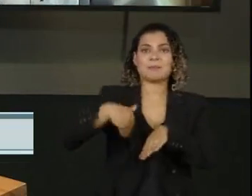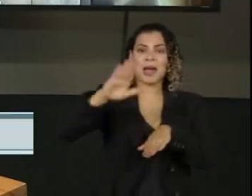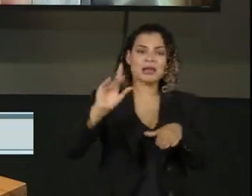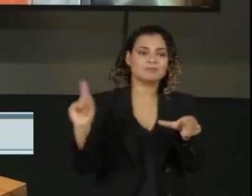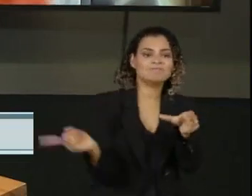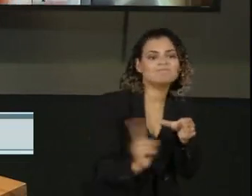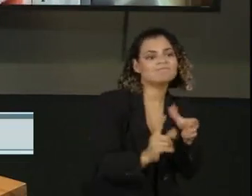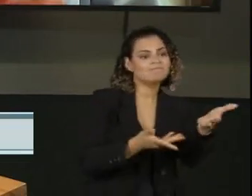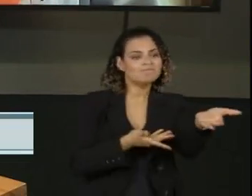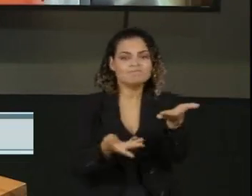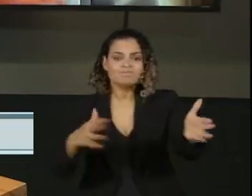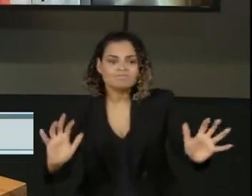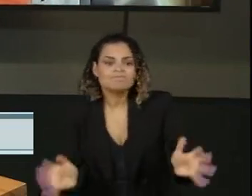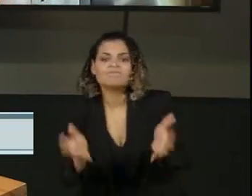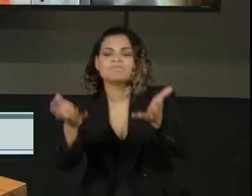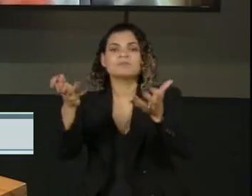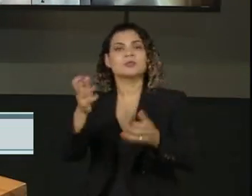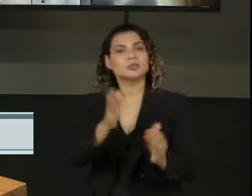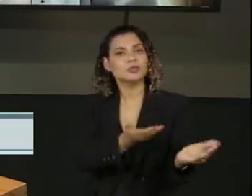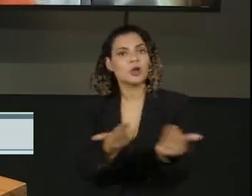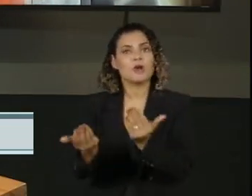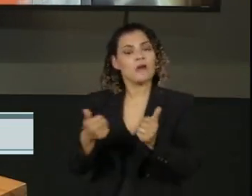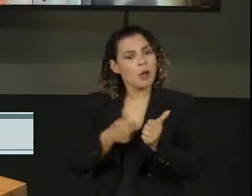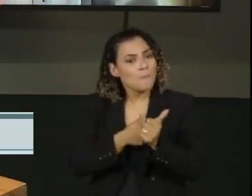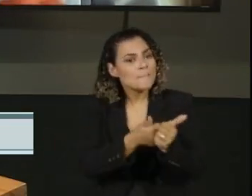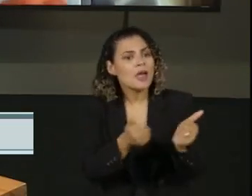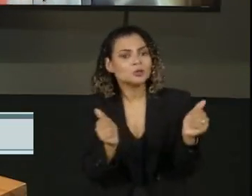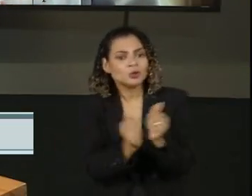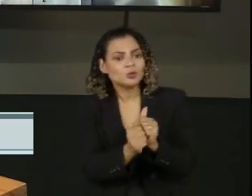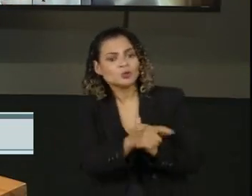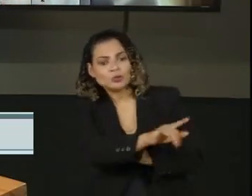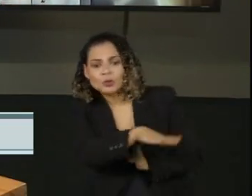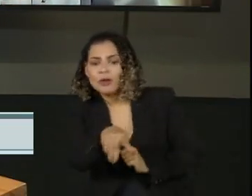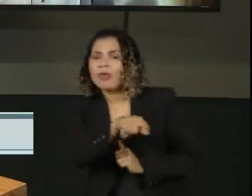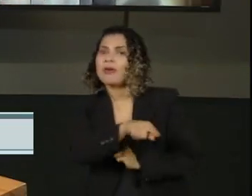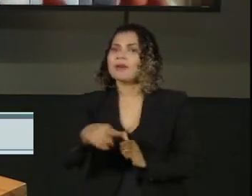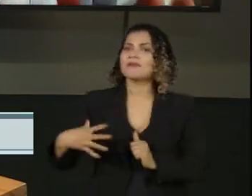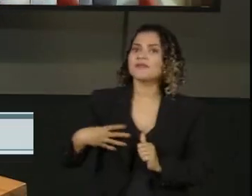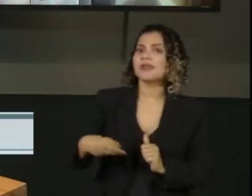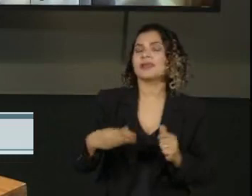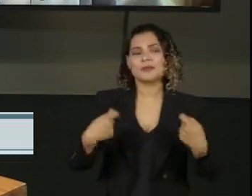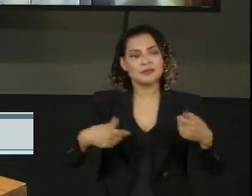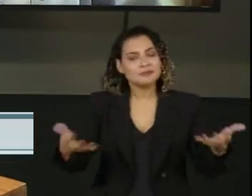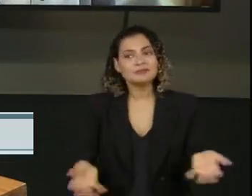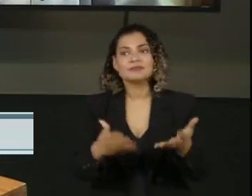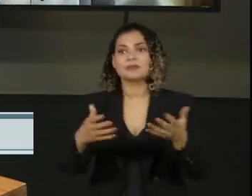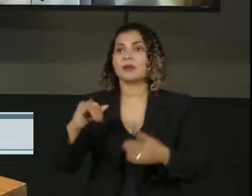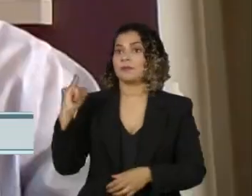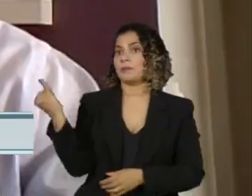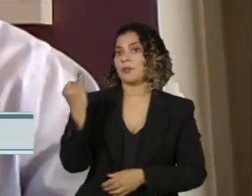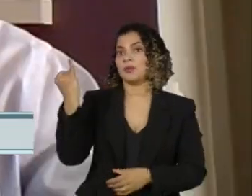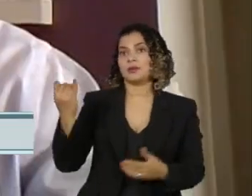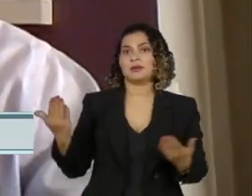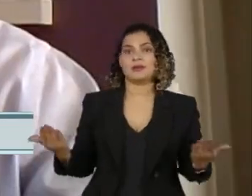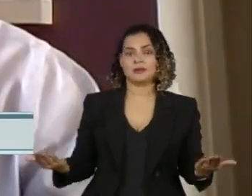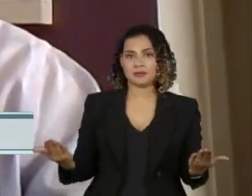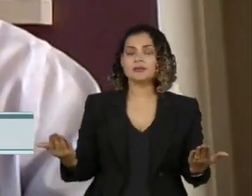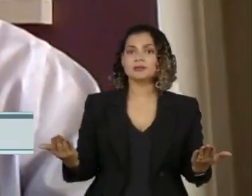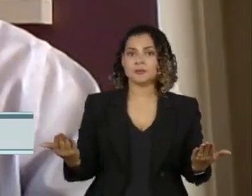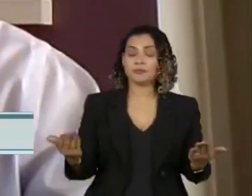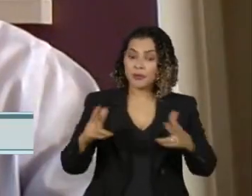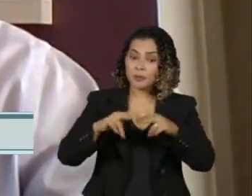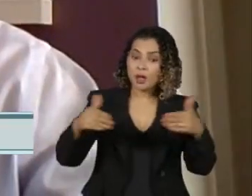na escola, mas precisa também acompanhar a vida escolar dos seus filhos. Isso é muito importante. Então,